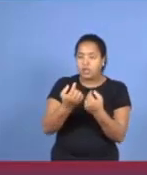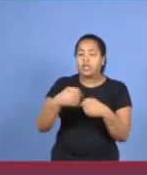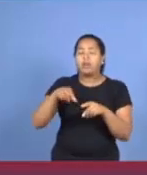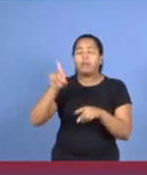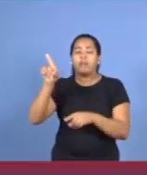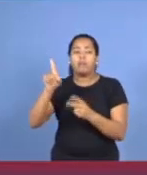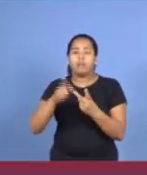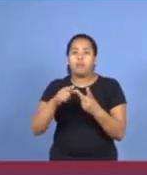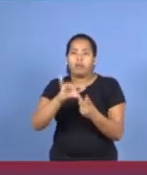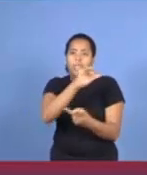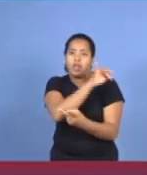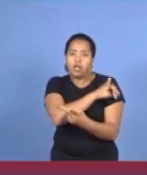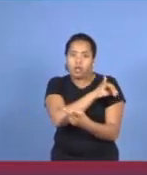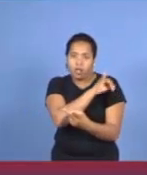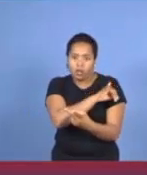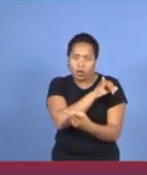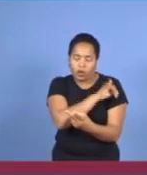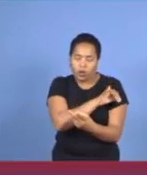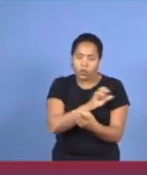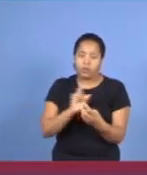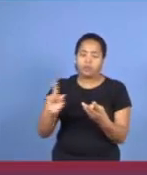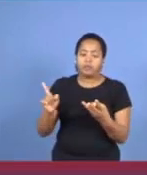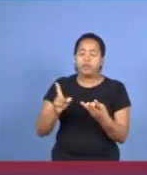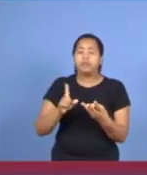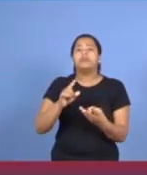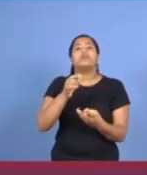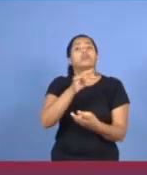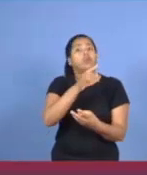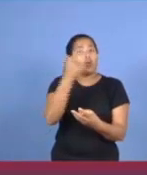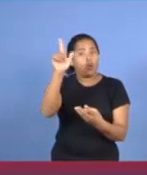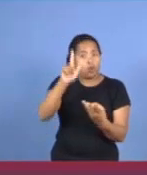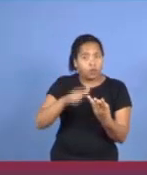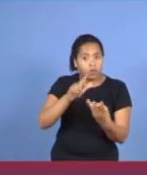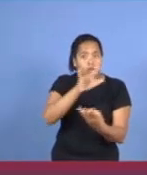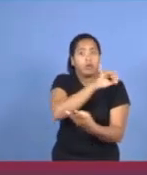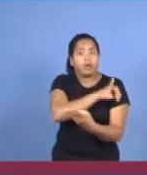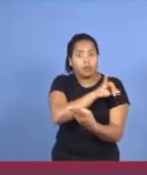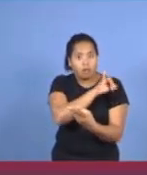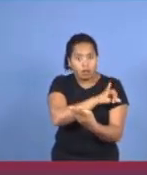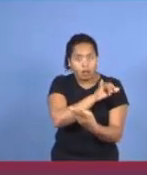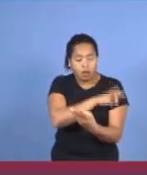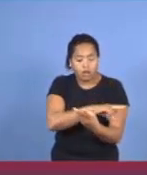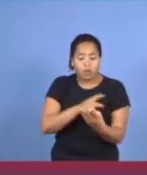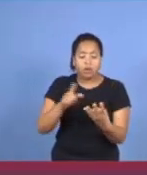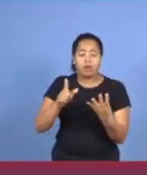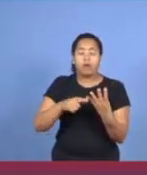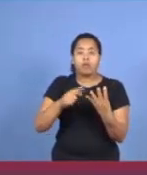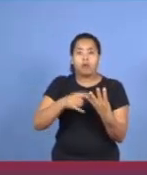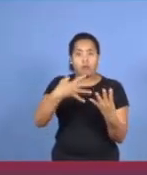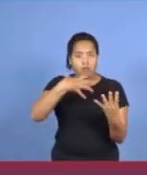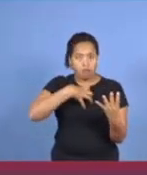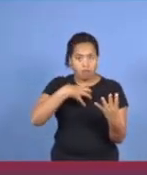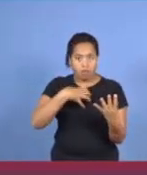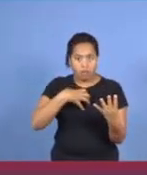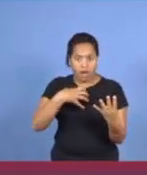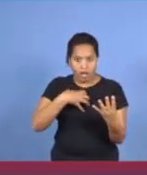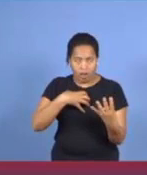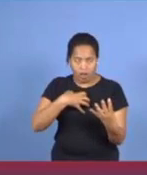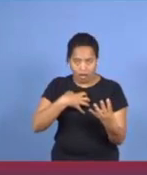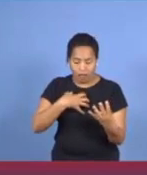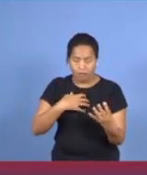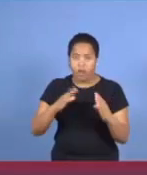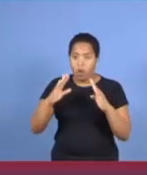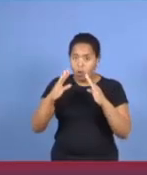Janeiro, em Barra Mansa, no estado do Rio de Janeiro, em Barreiras, no estado da Bahia, em uma casa de idosos,